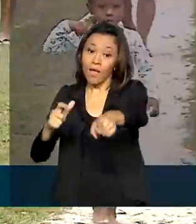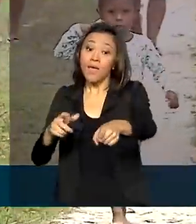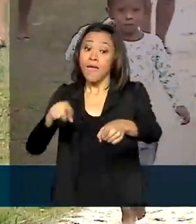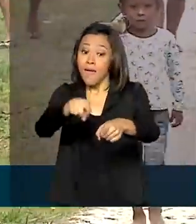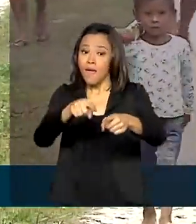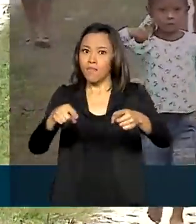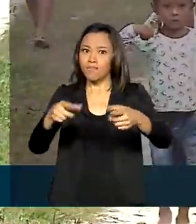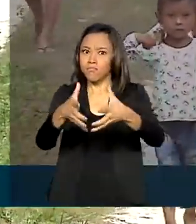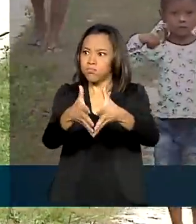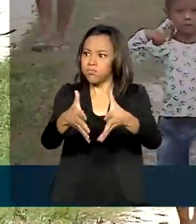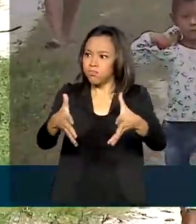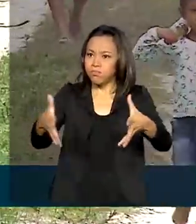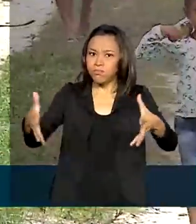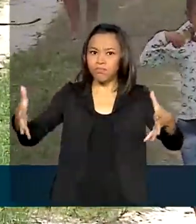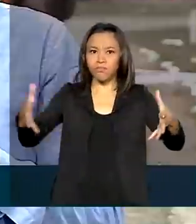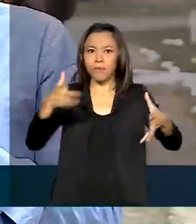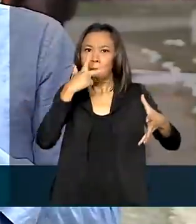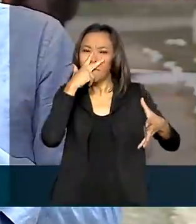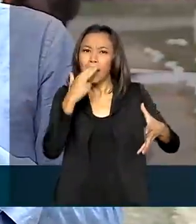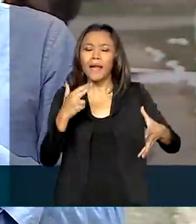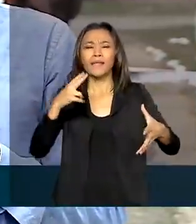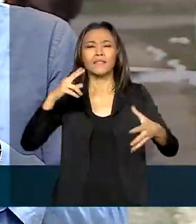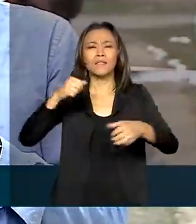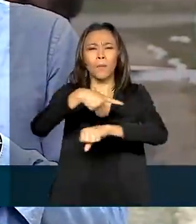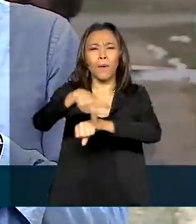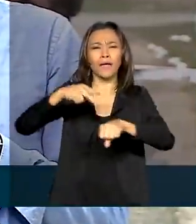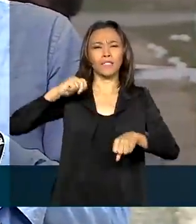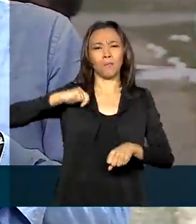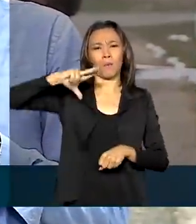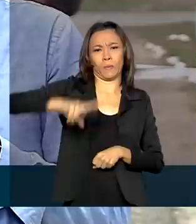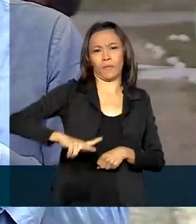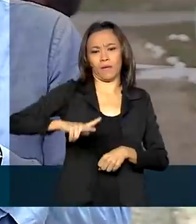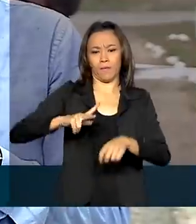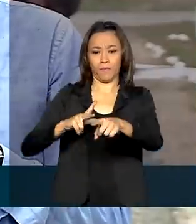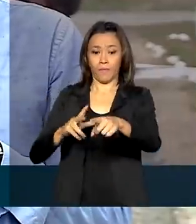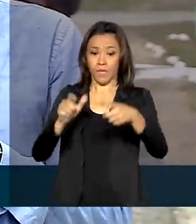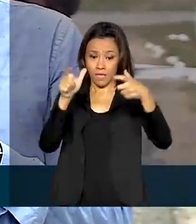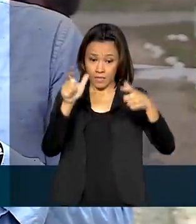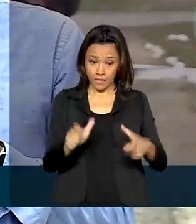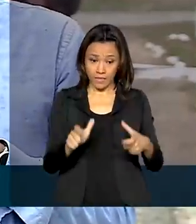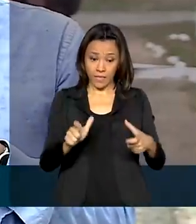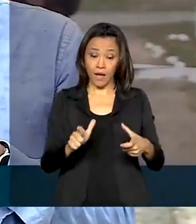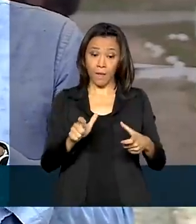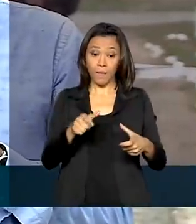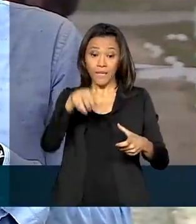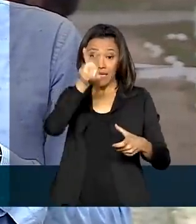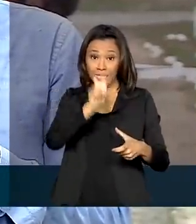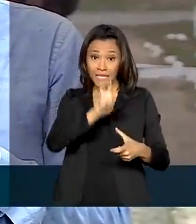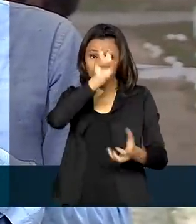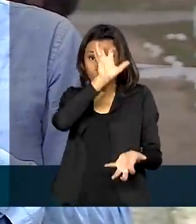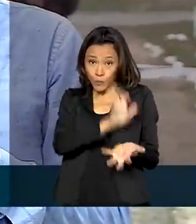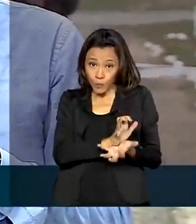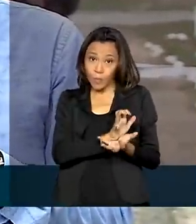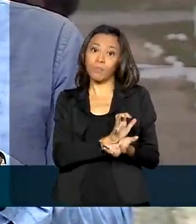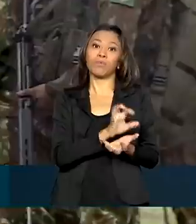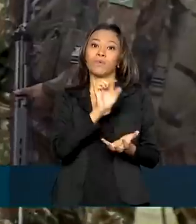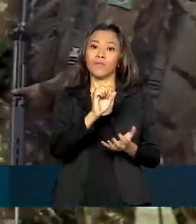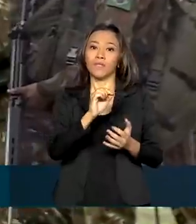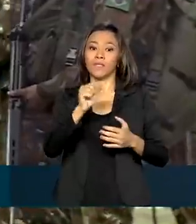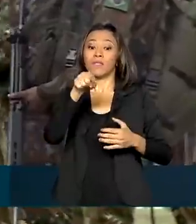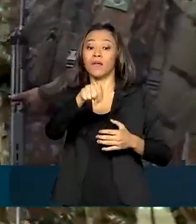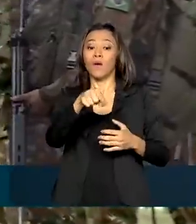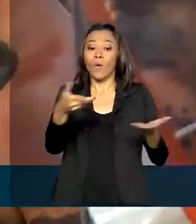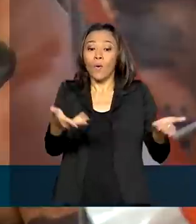uma área superior ao território de Portugal. Estamos em Maturacá, no quinto pelotão especial de fronteira.